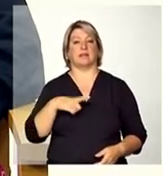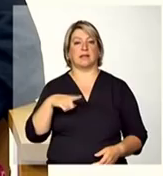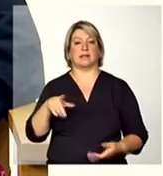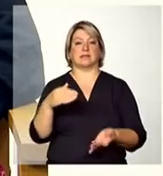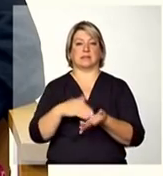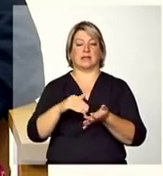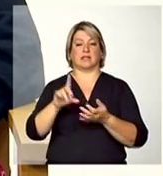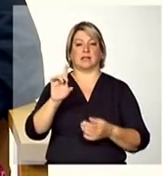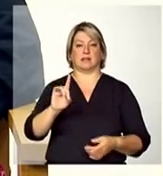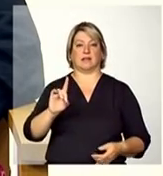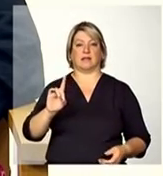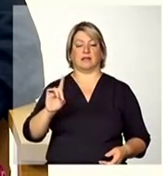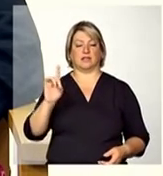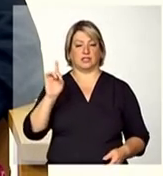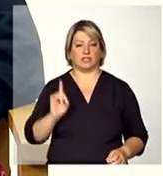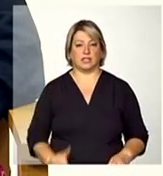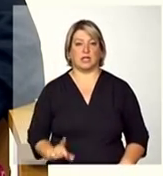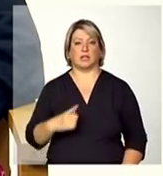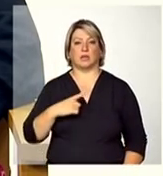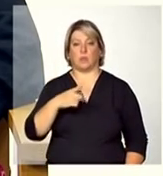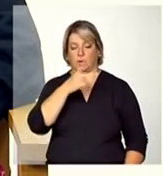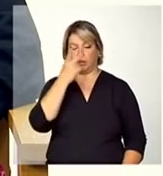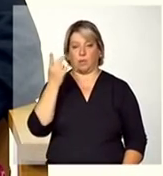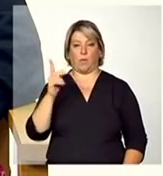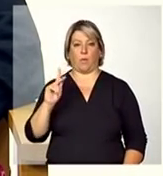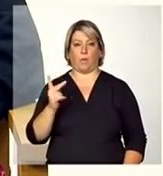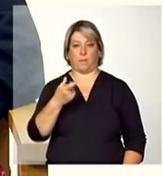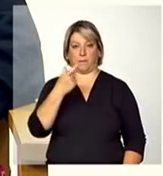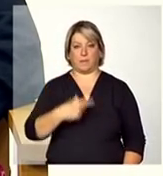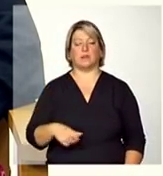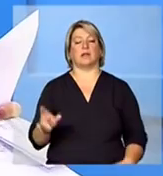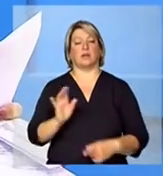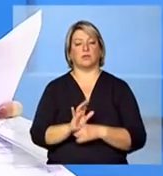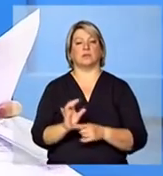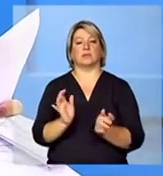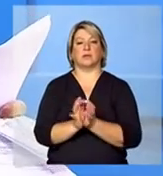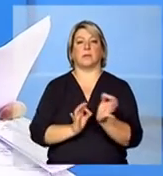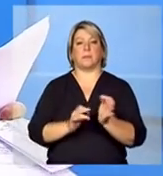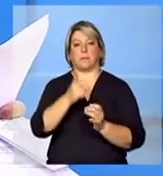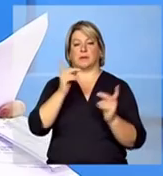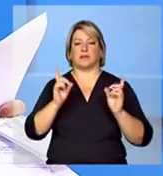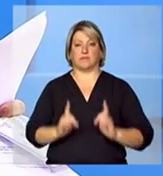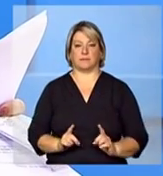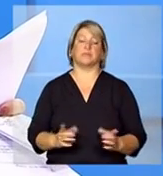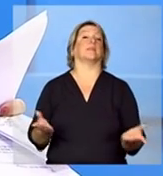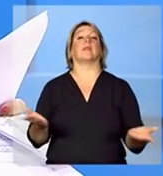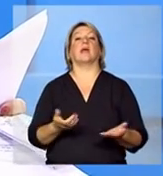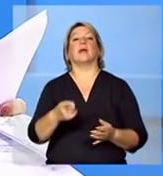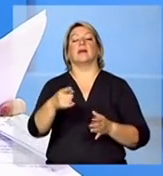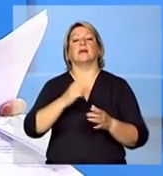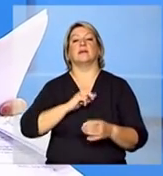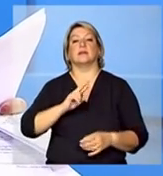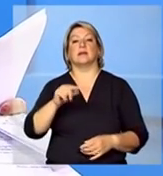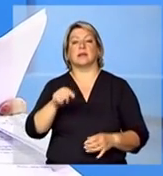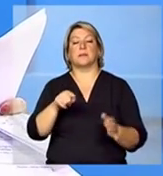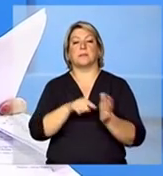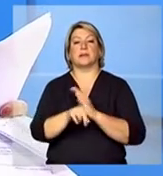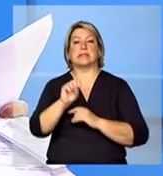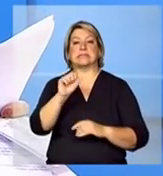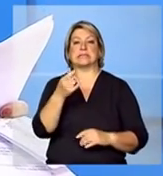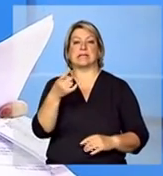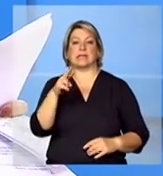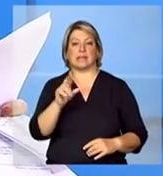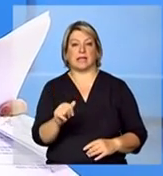as informações para o centro de referência da pessoa com deficiência Perfeito eu vou pedir para você responder rapidinho essa pergunta ela é da Sandra